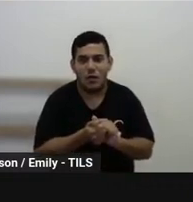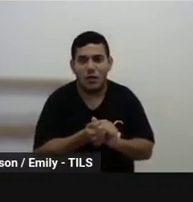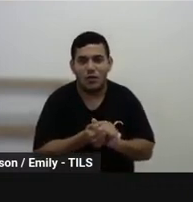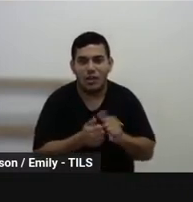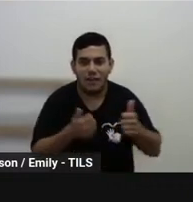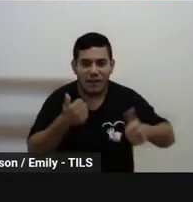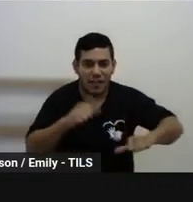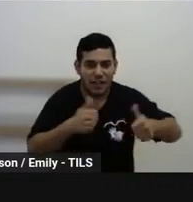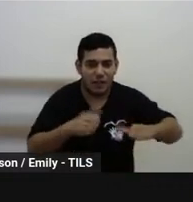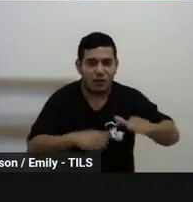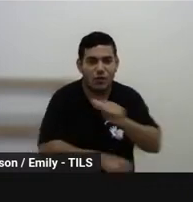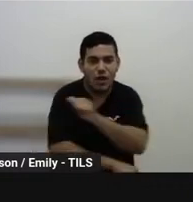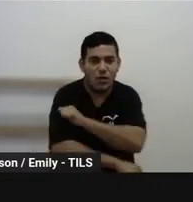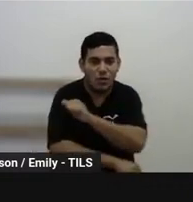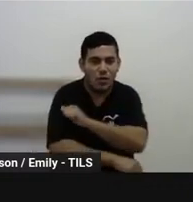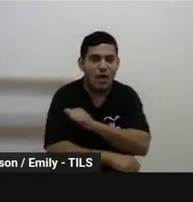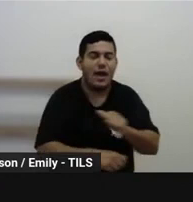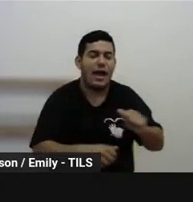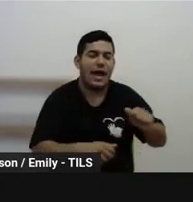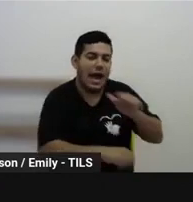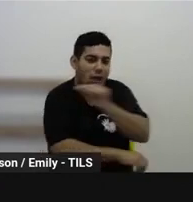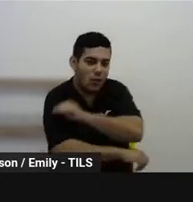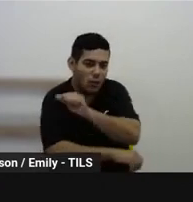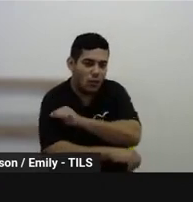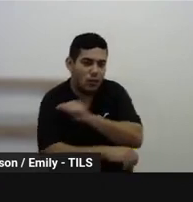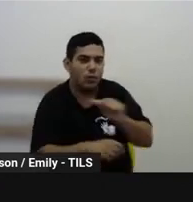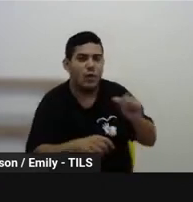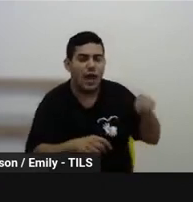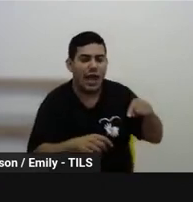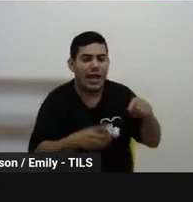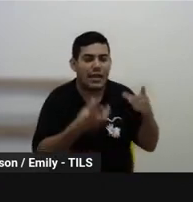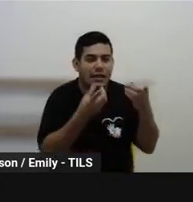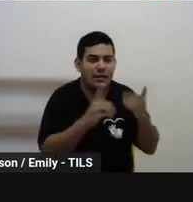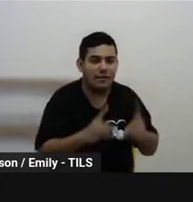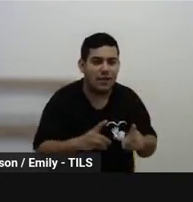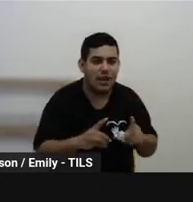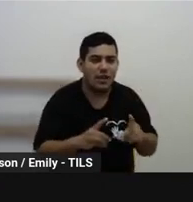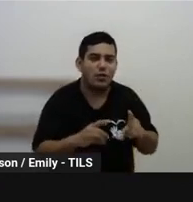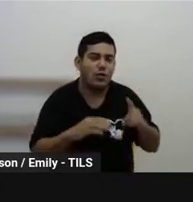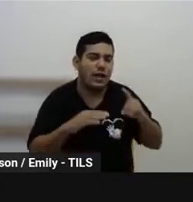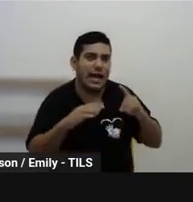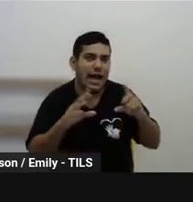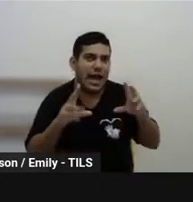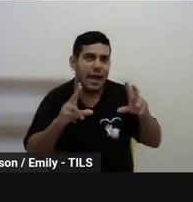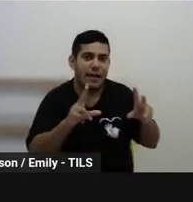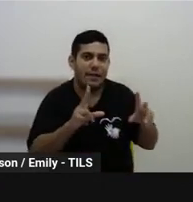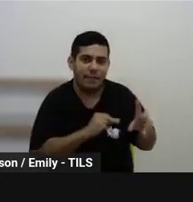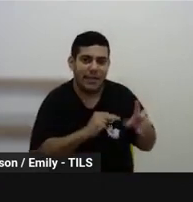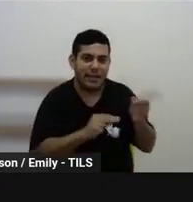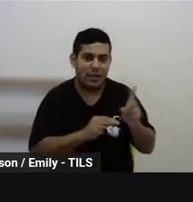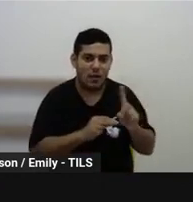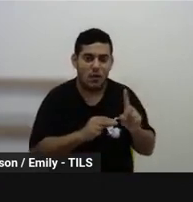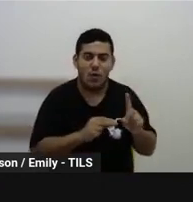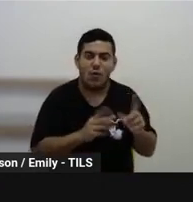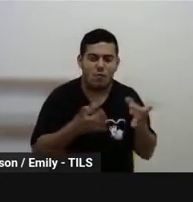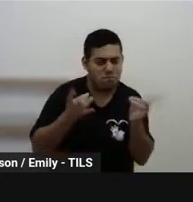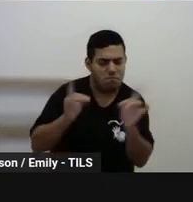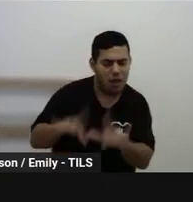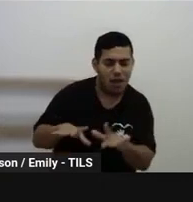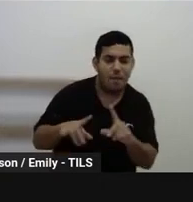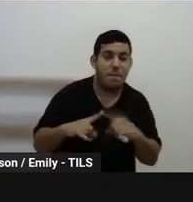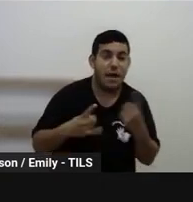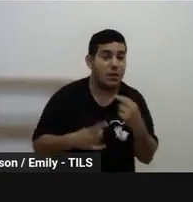é uma pauta também muito importante, gente, a gente não está desmerecendo pauta alguma, mas a gente também não